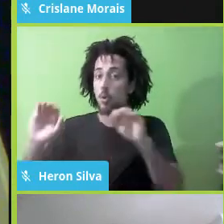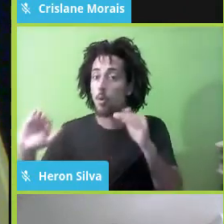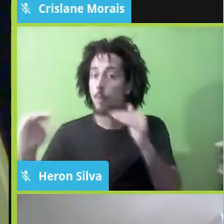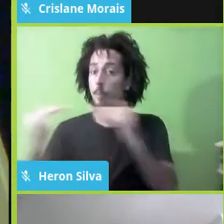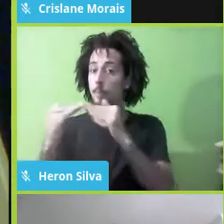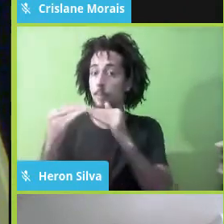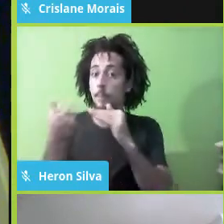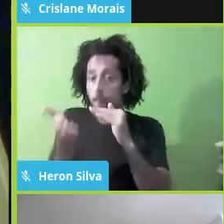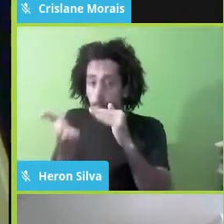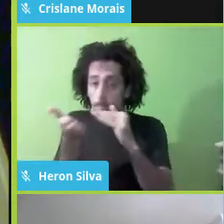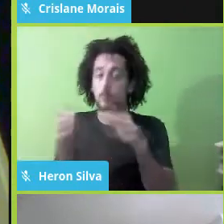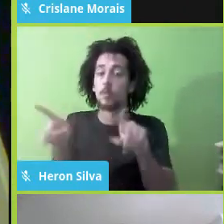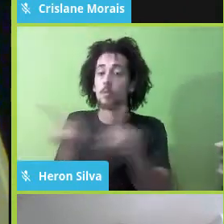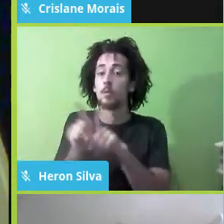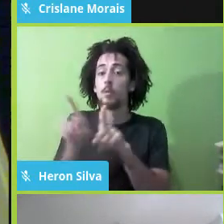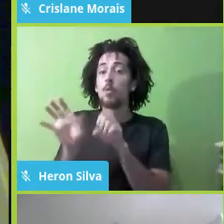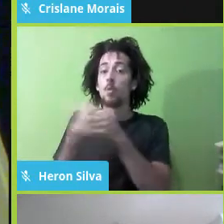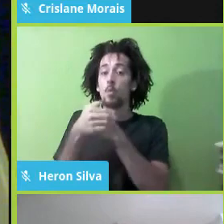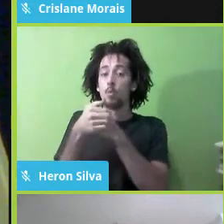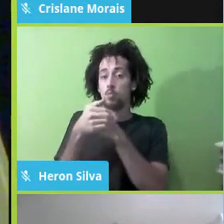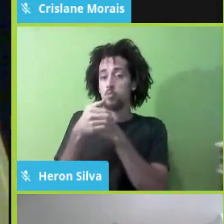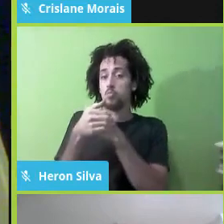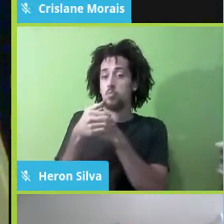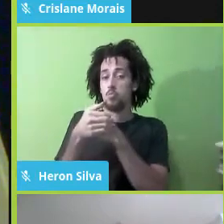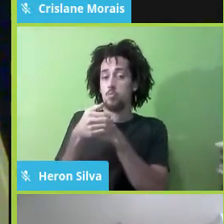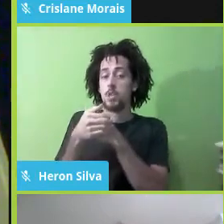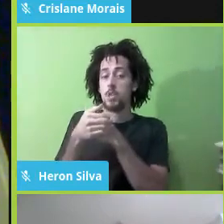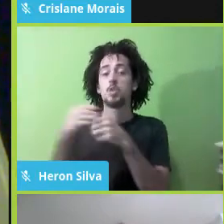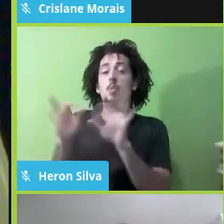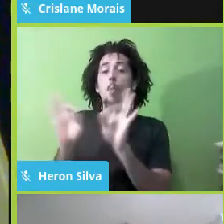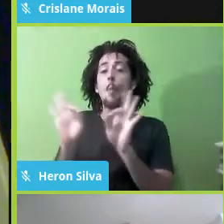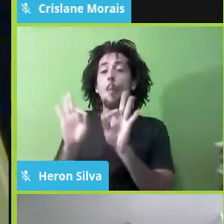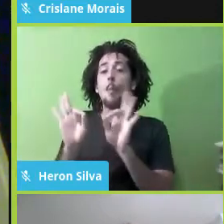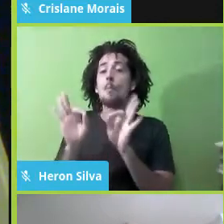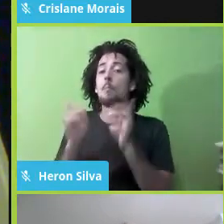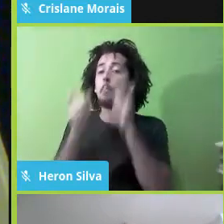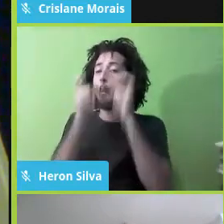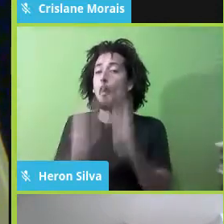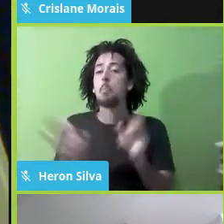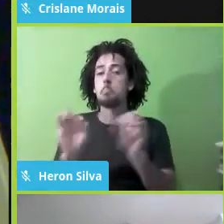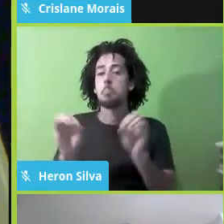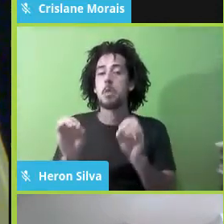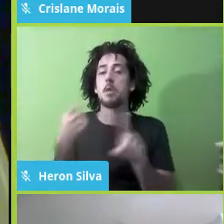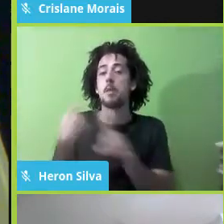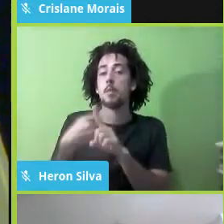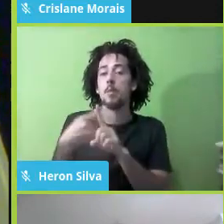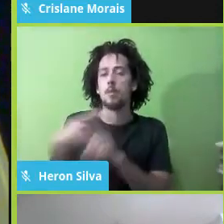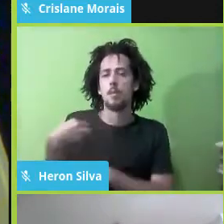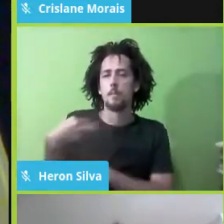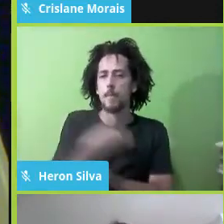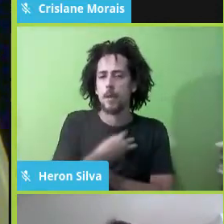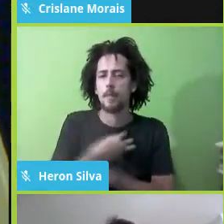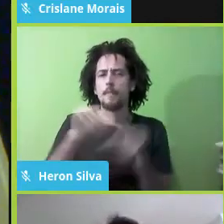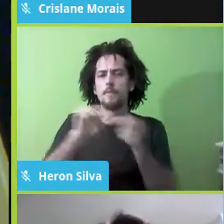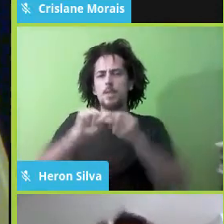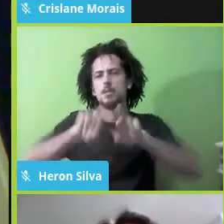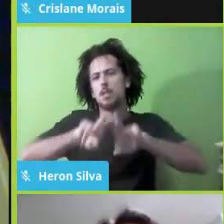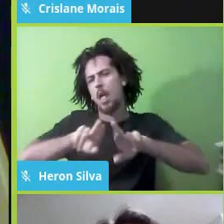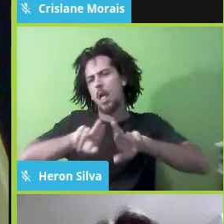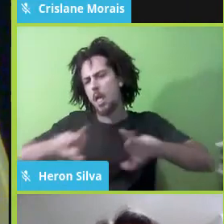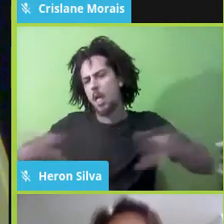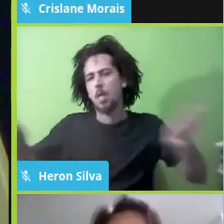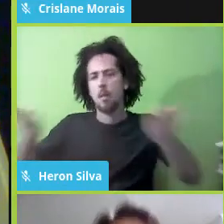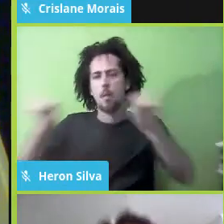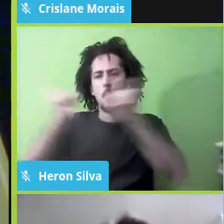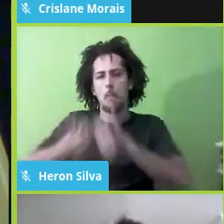também criminosa no trato da educação, né, porque a gente vê que o ministro faz um monte de coisa de besteira, nós da Uni, inclusive,